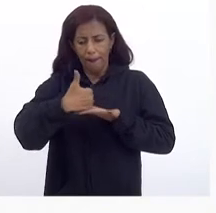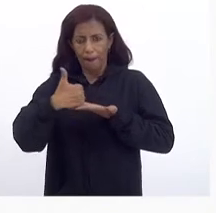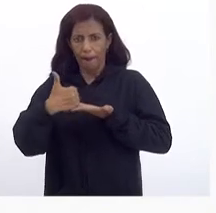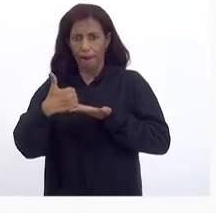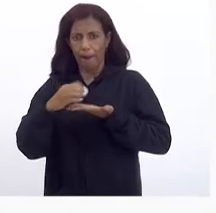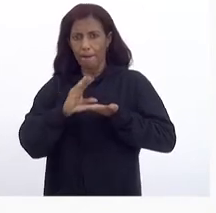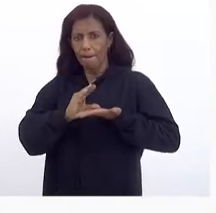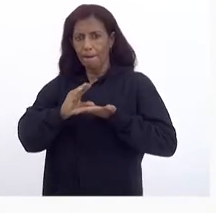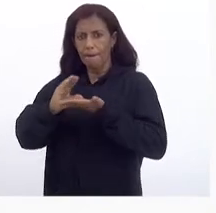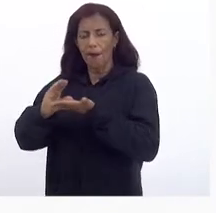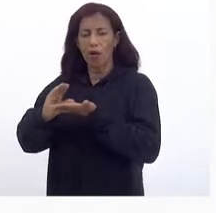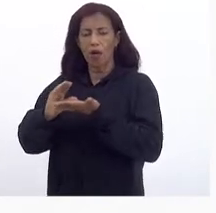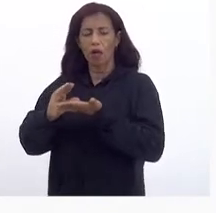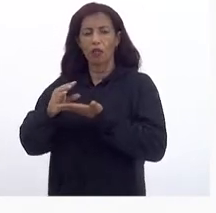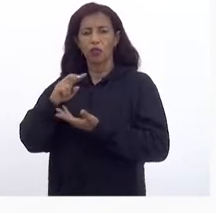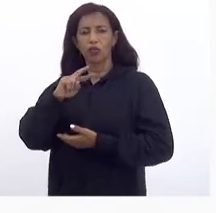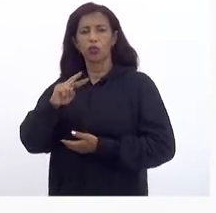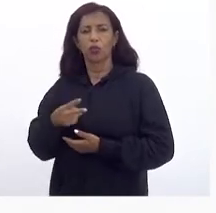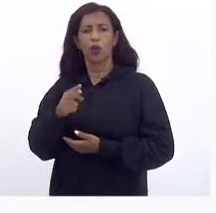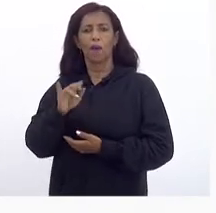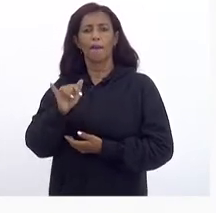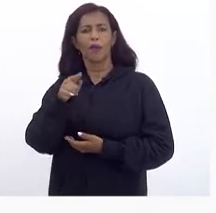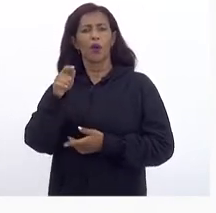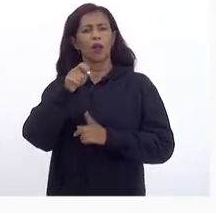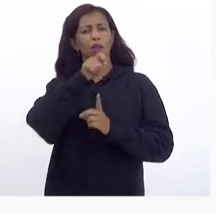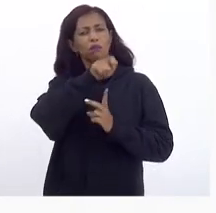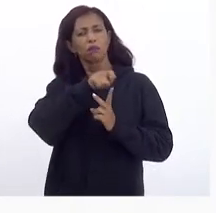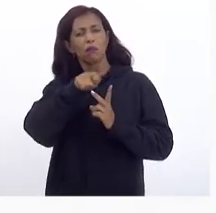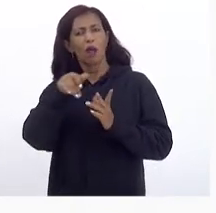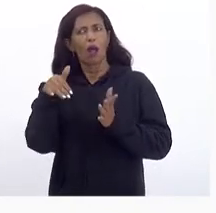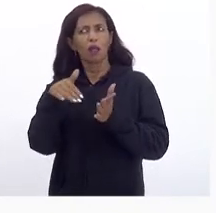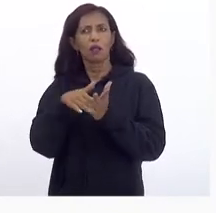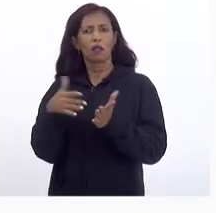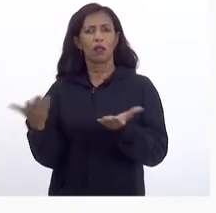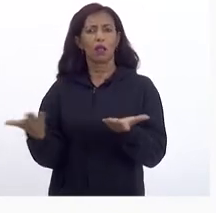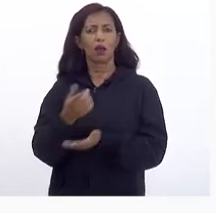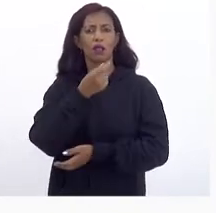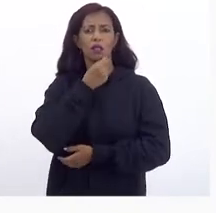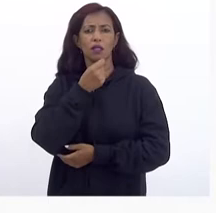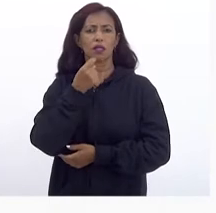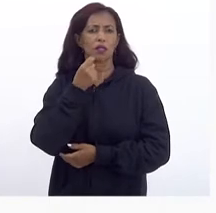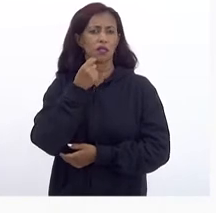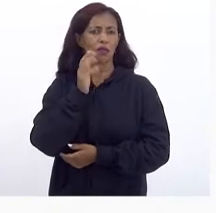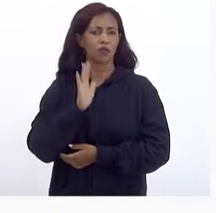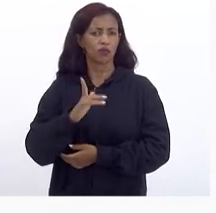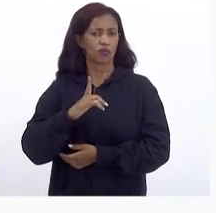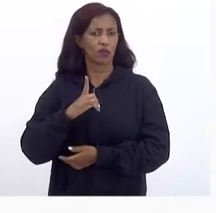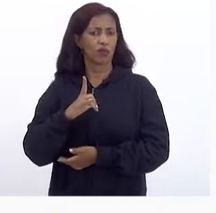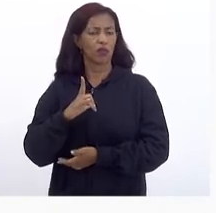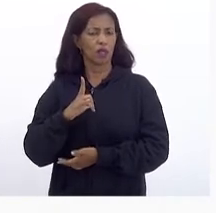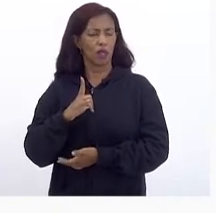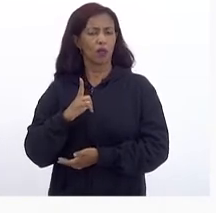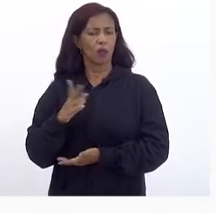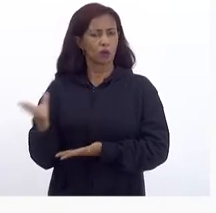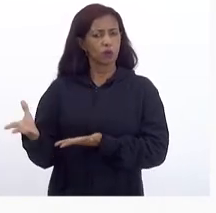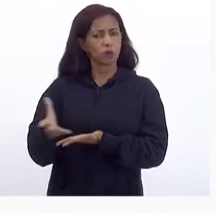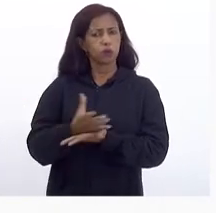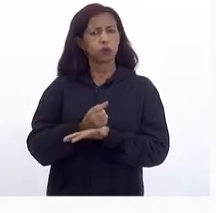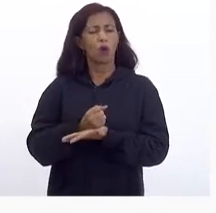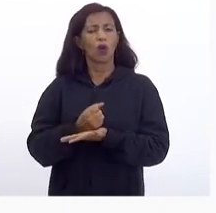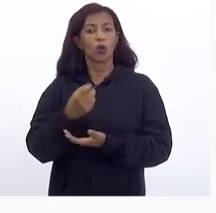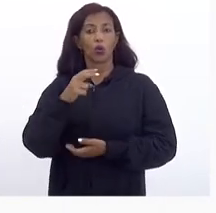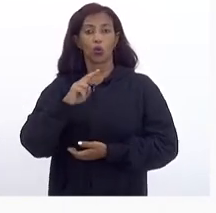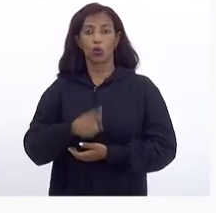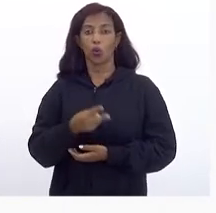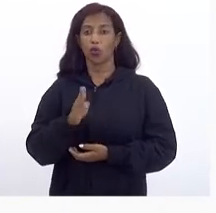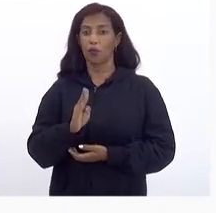Primeiros Meses Até agora O mês De setembro Ela já tem Uma arrecadação De 2 bi